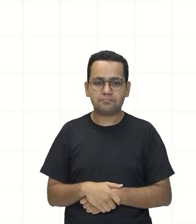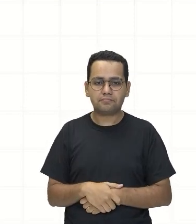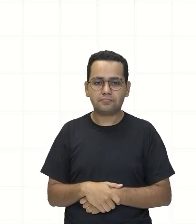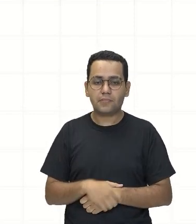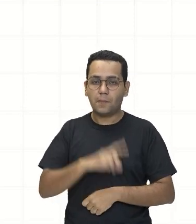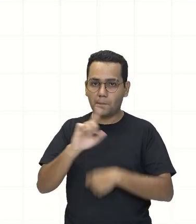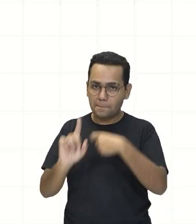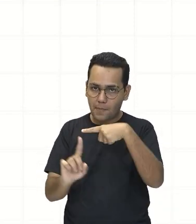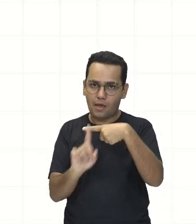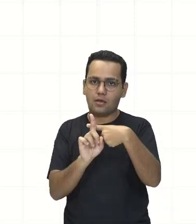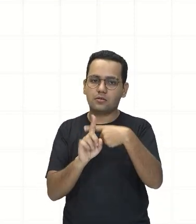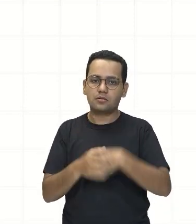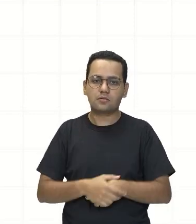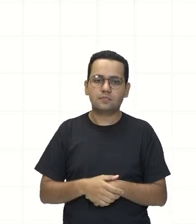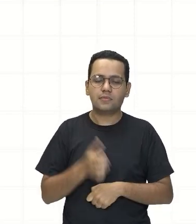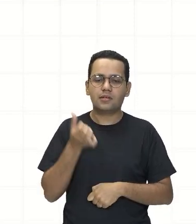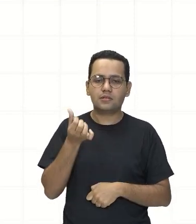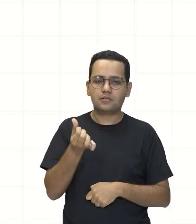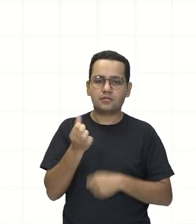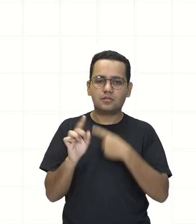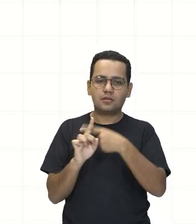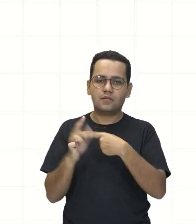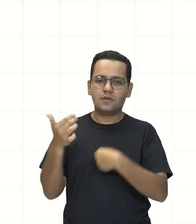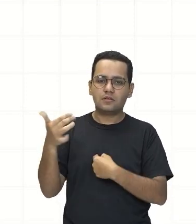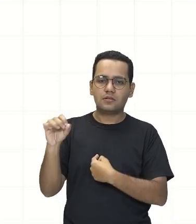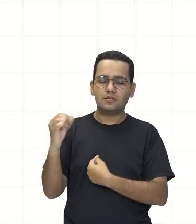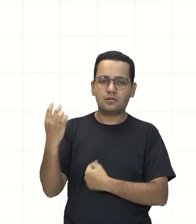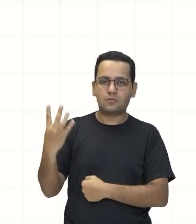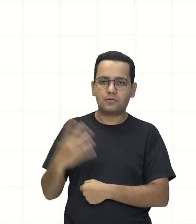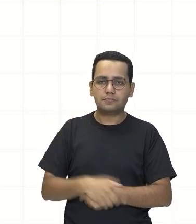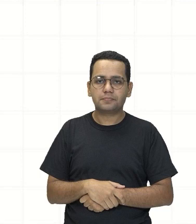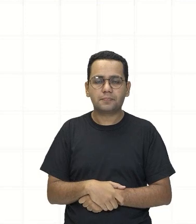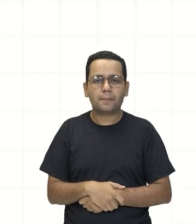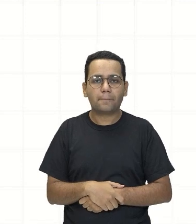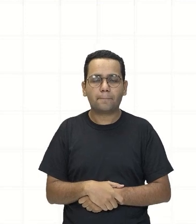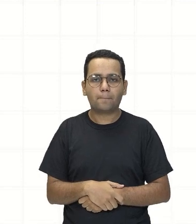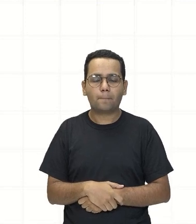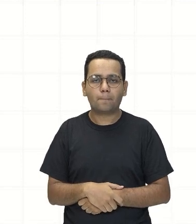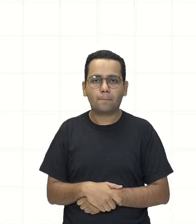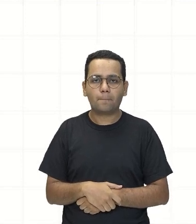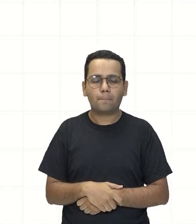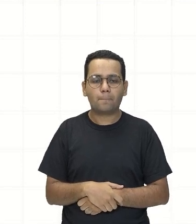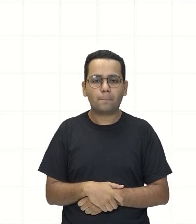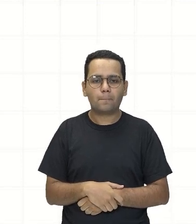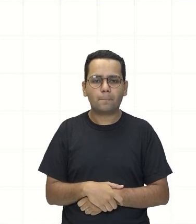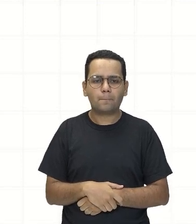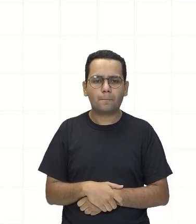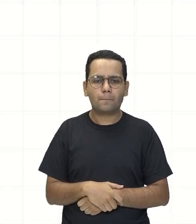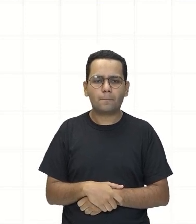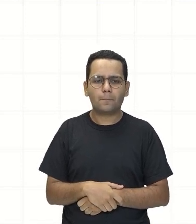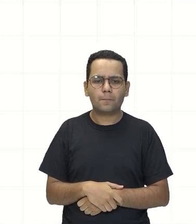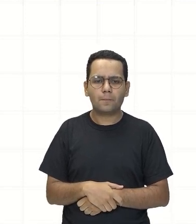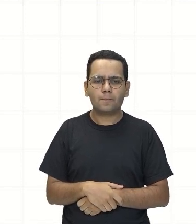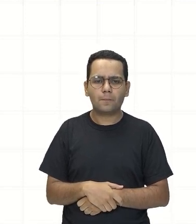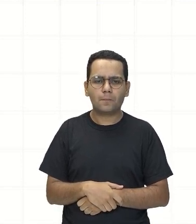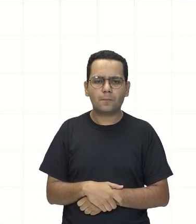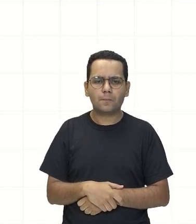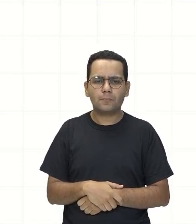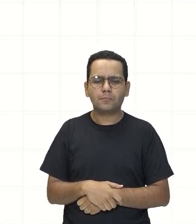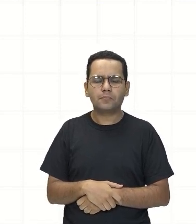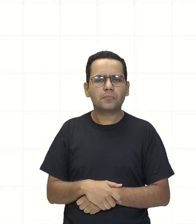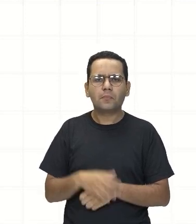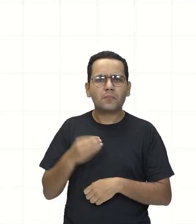olha Com 6 vezes 10 elevado a 4 O que você tem que comparar?